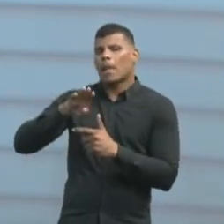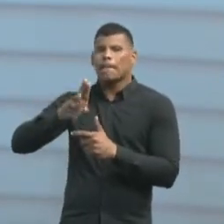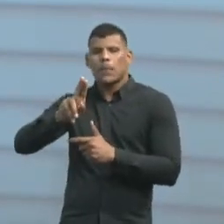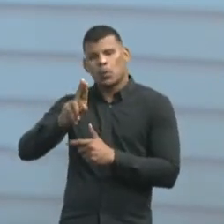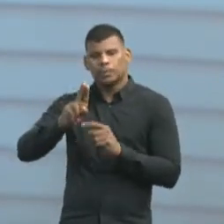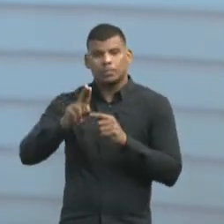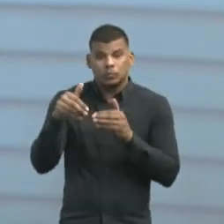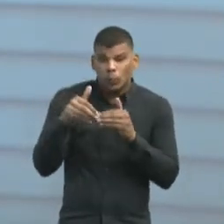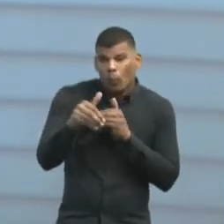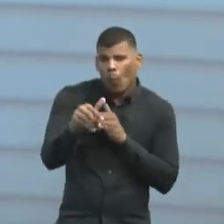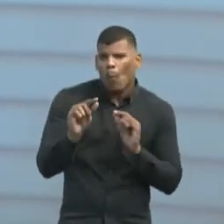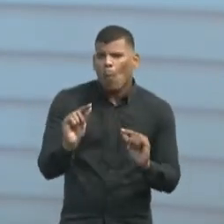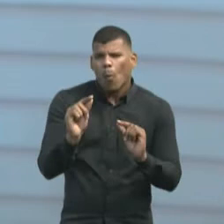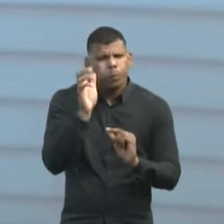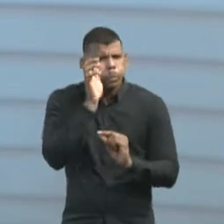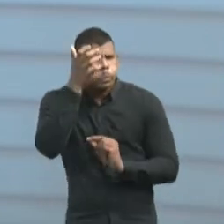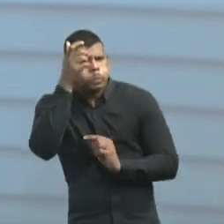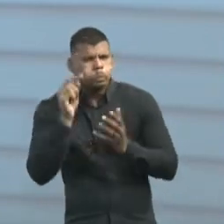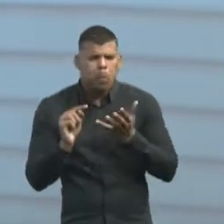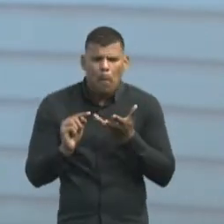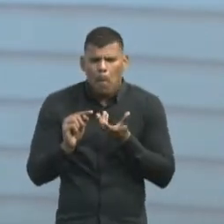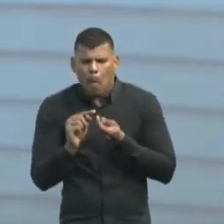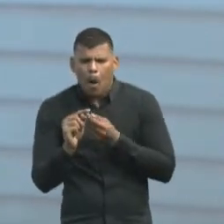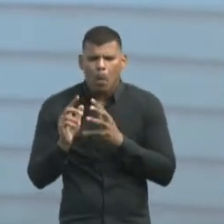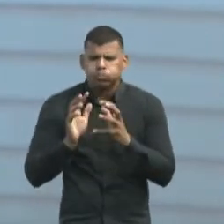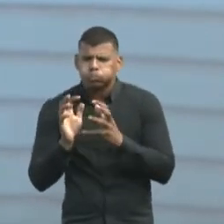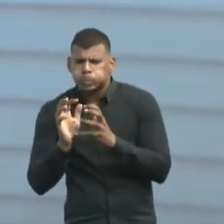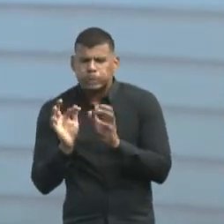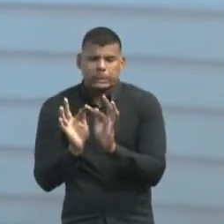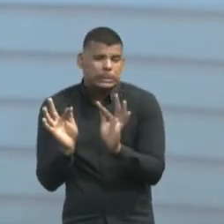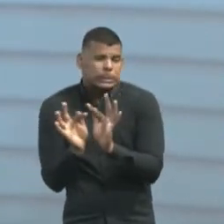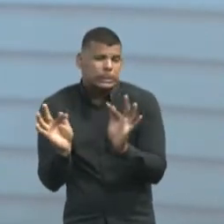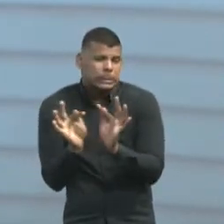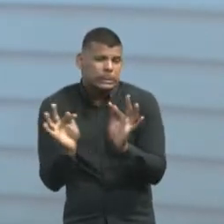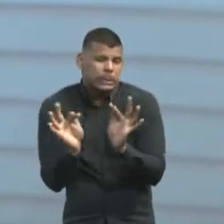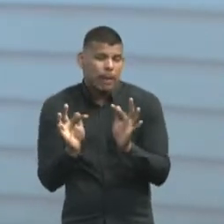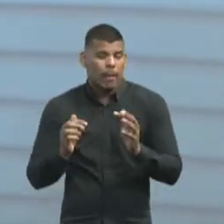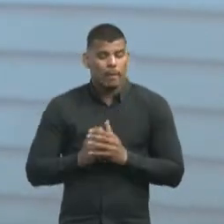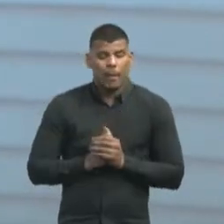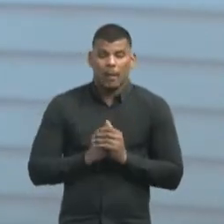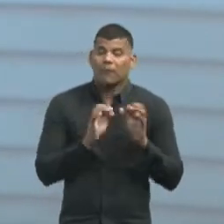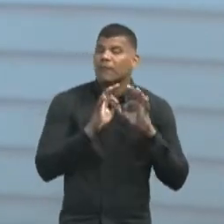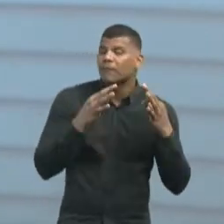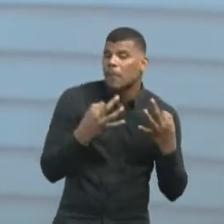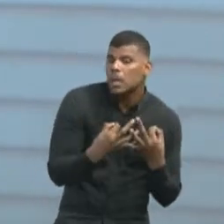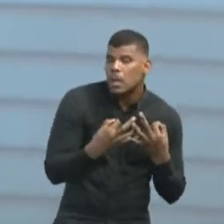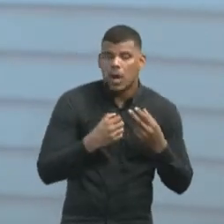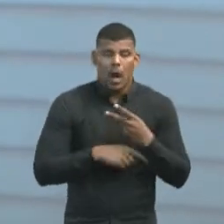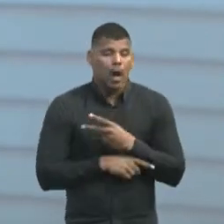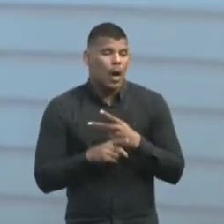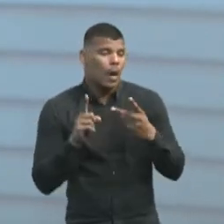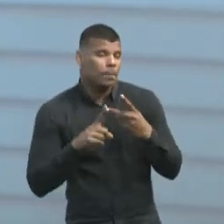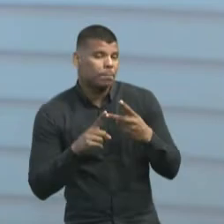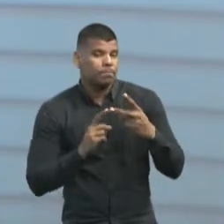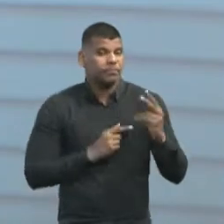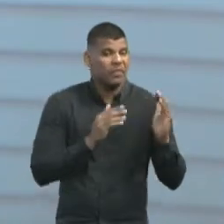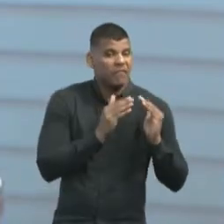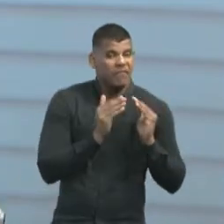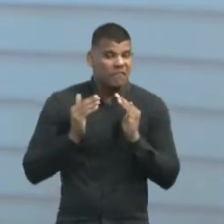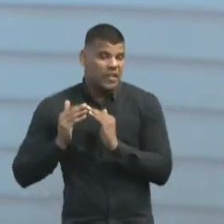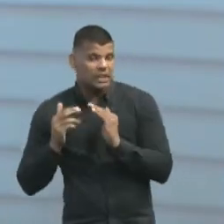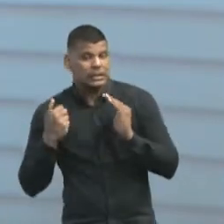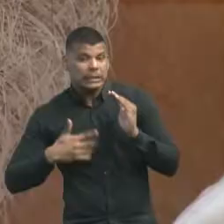a resolver esses pequenos conflitos, né? Conflito de familiar, conflito de